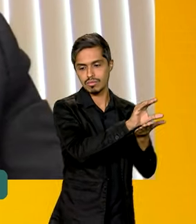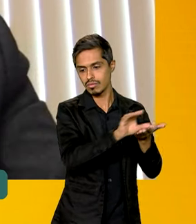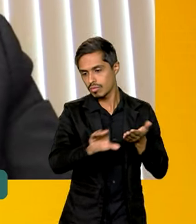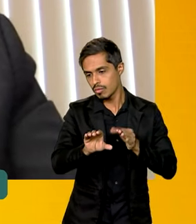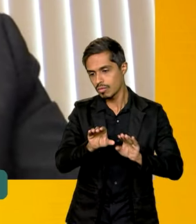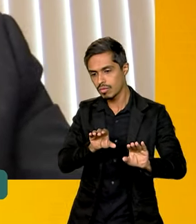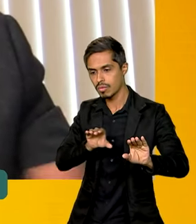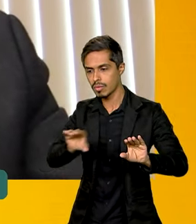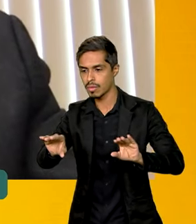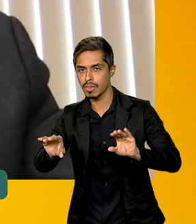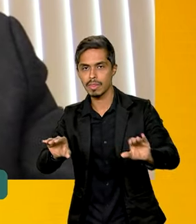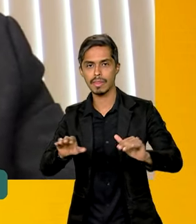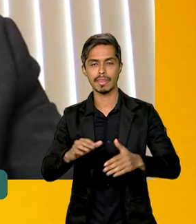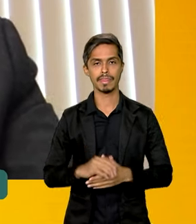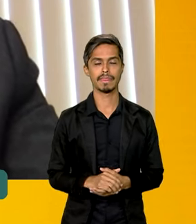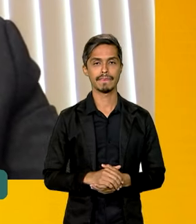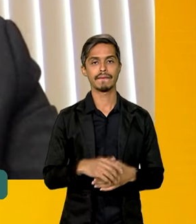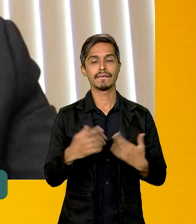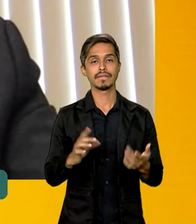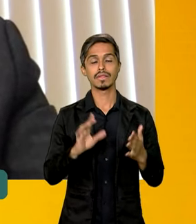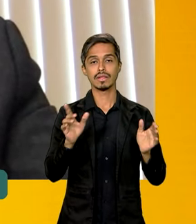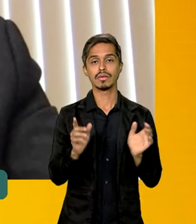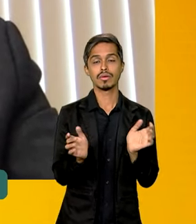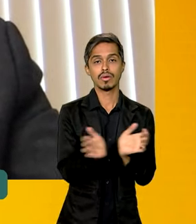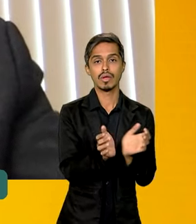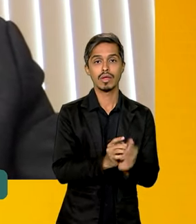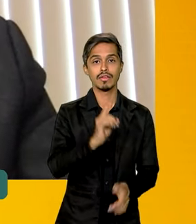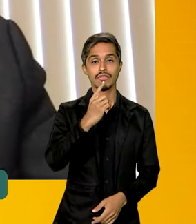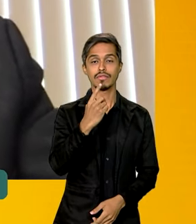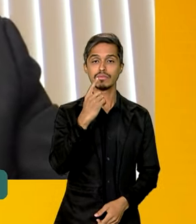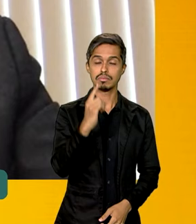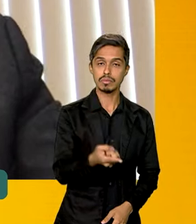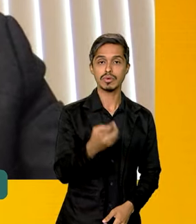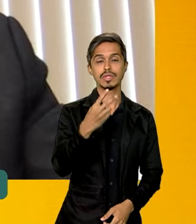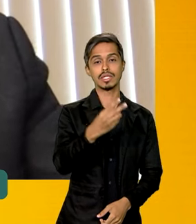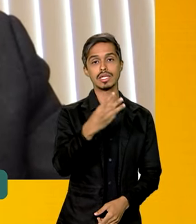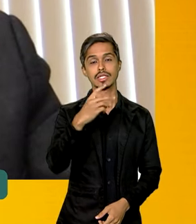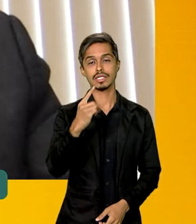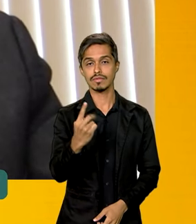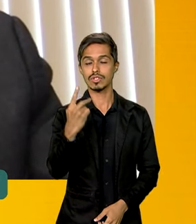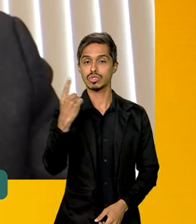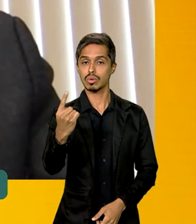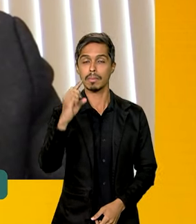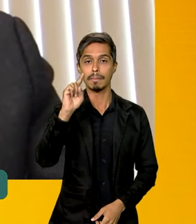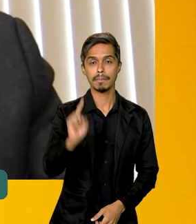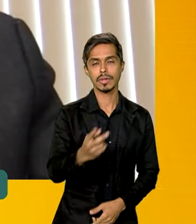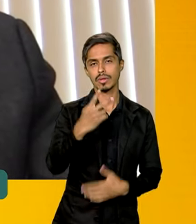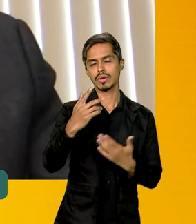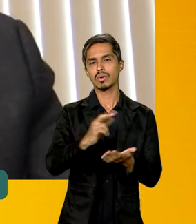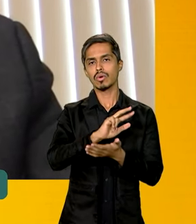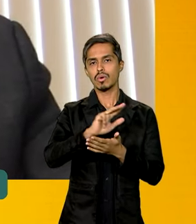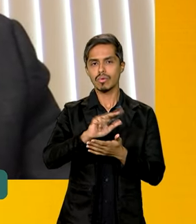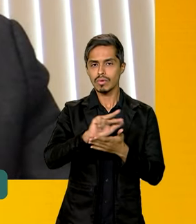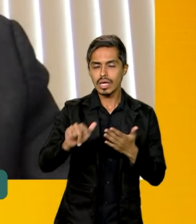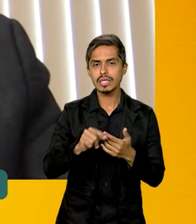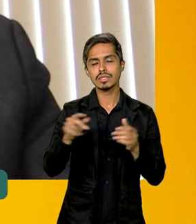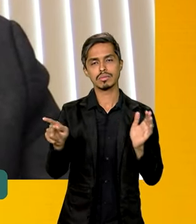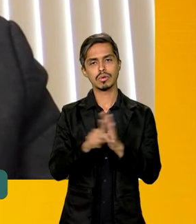Há um orçamento para contemplar 1.321 equipes, que é o estimado dentro da necessidade que o país